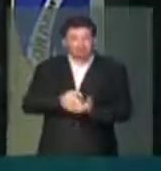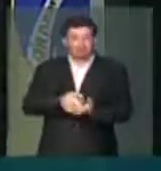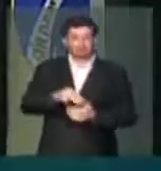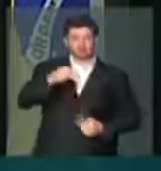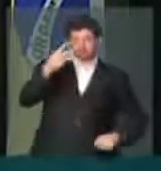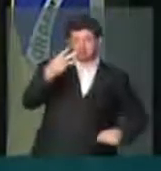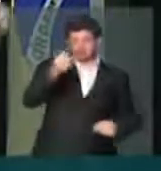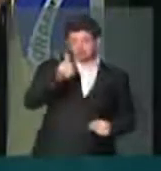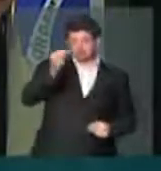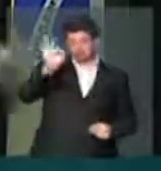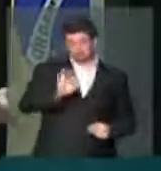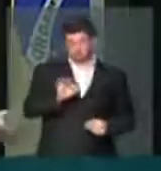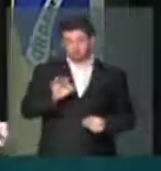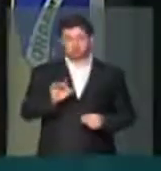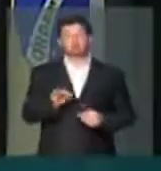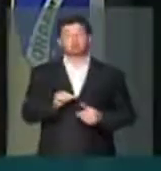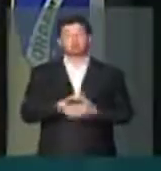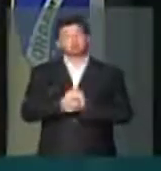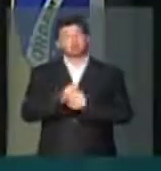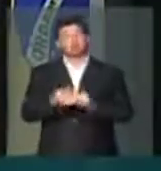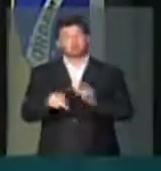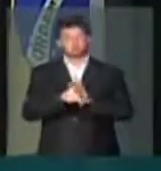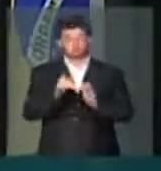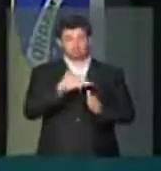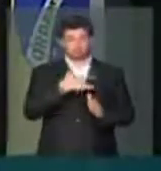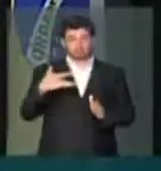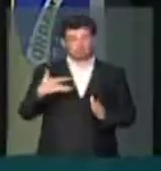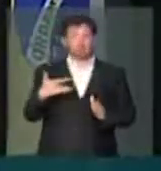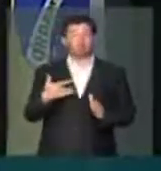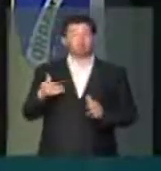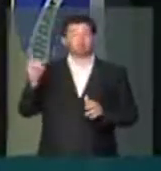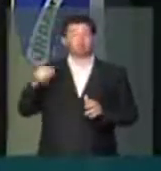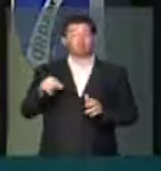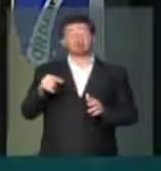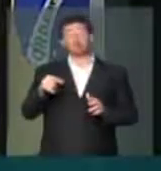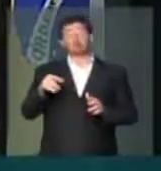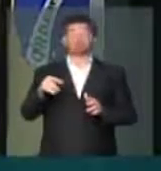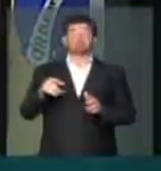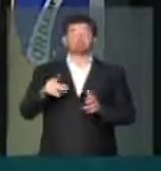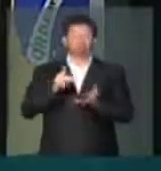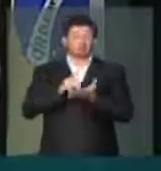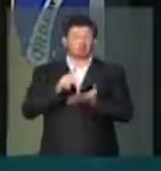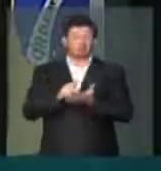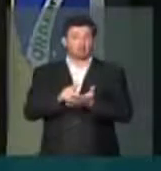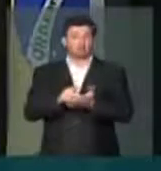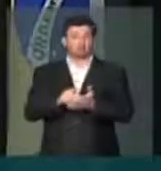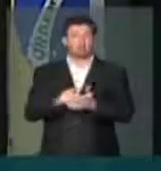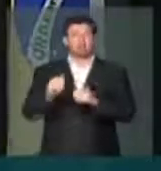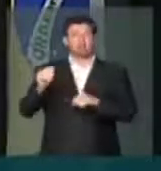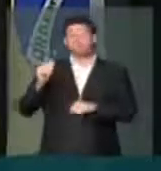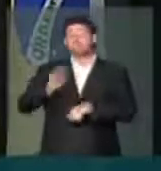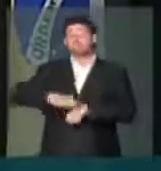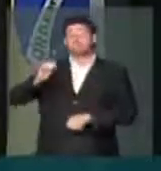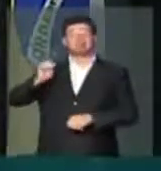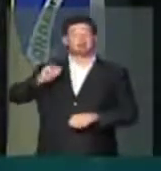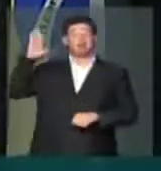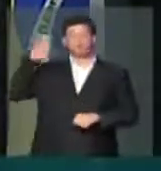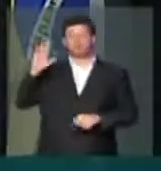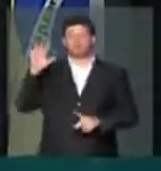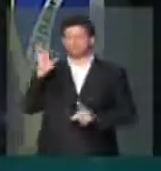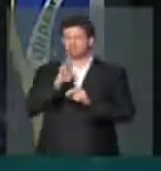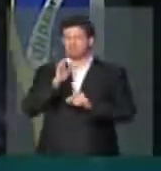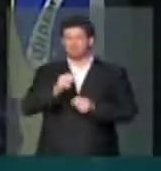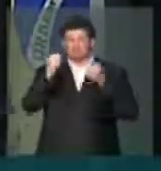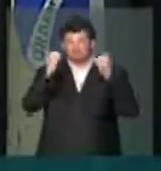36% que foram cortados na saúde são, do ponto de vista real, muito maior e de um impacto